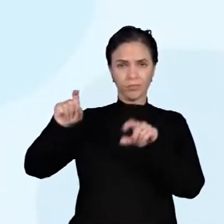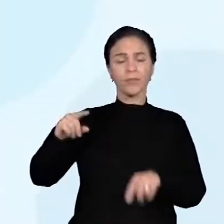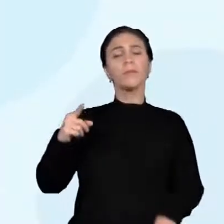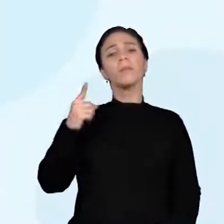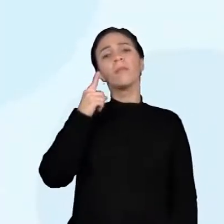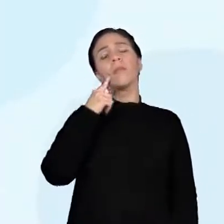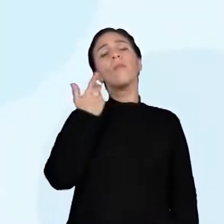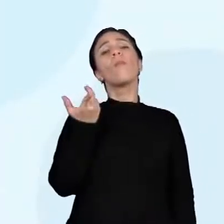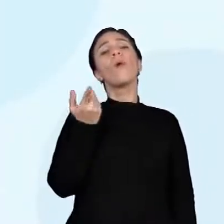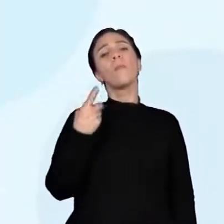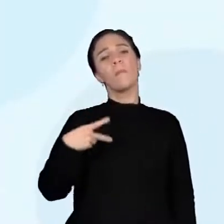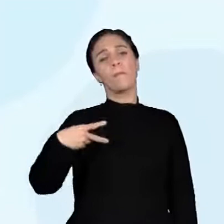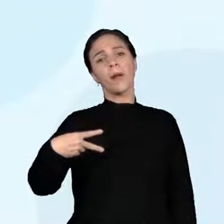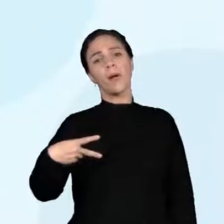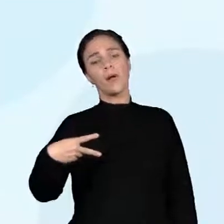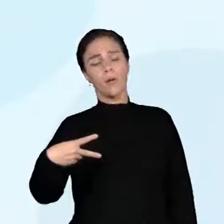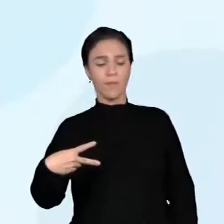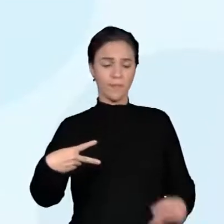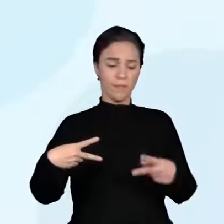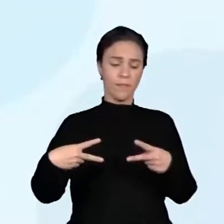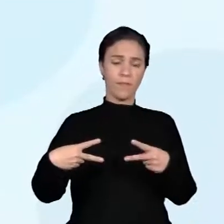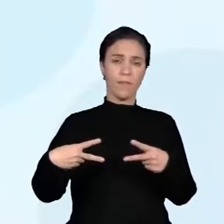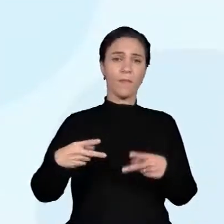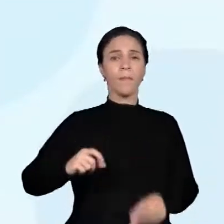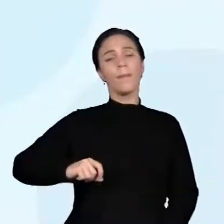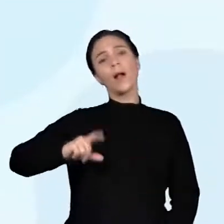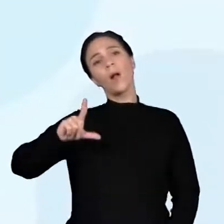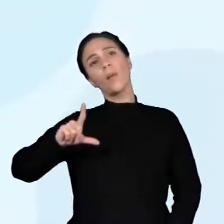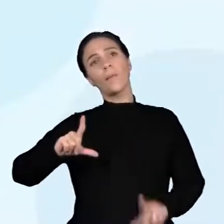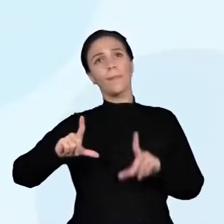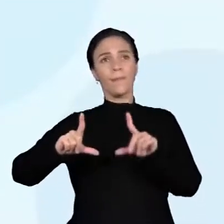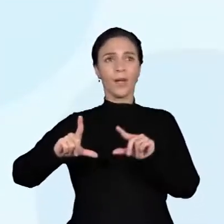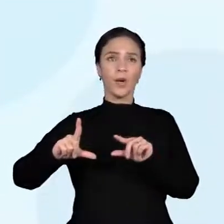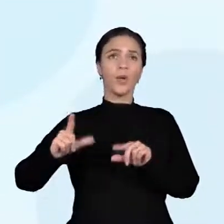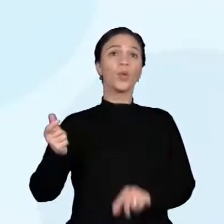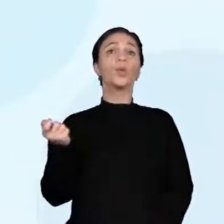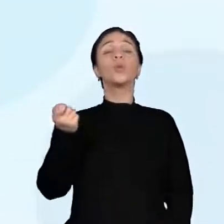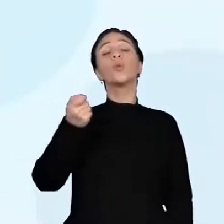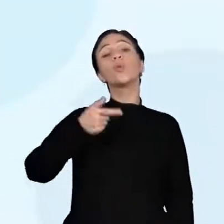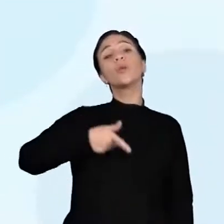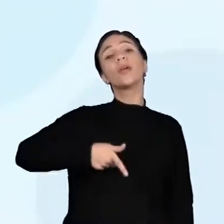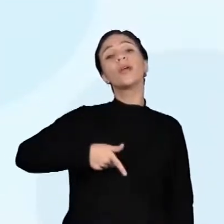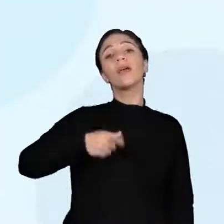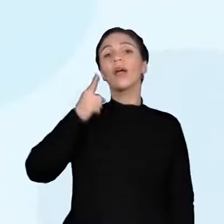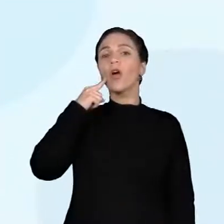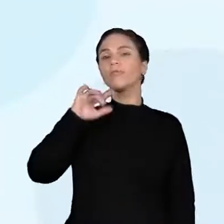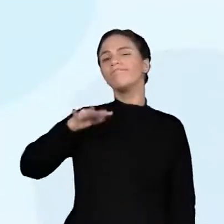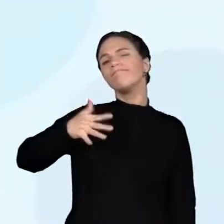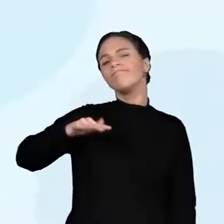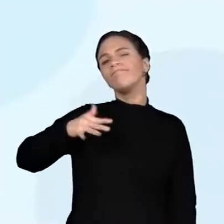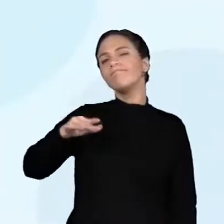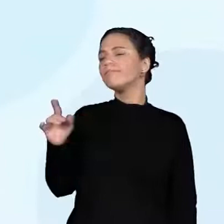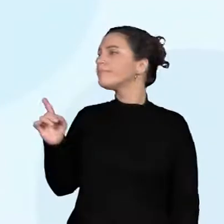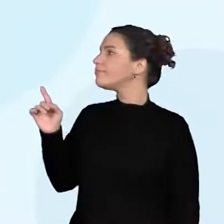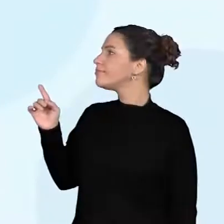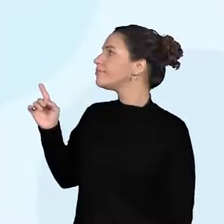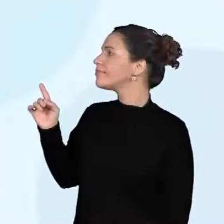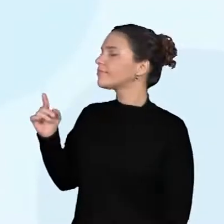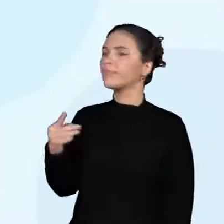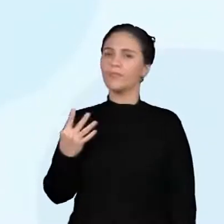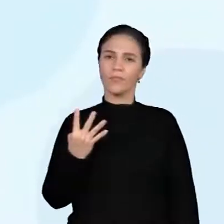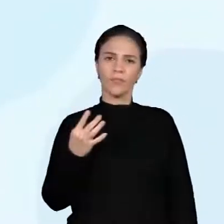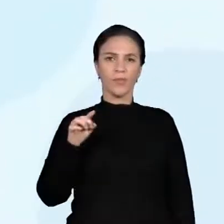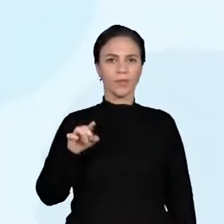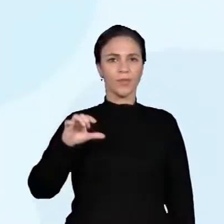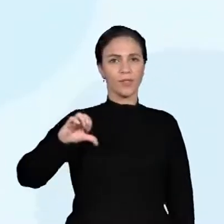o resultado real. Não é uma estimativa. Esse resultado é maior ou menor que a minha estimativa? Eu estimei